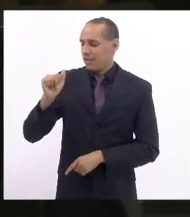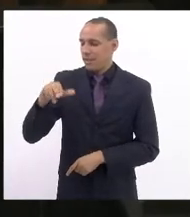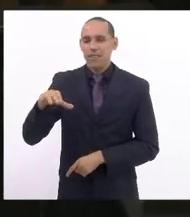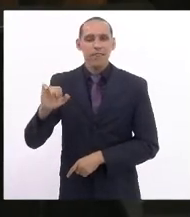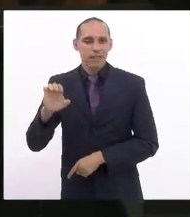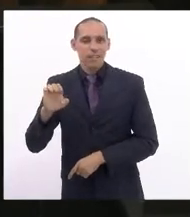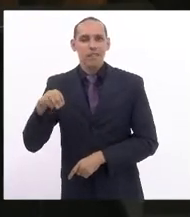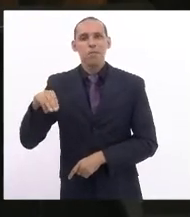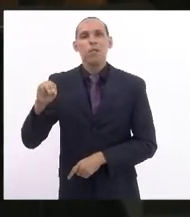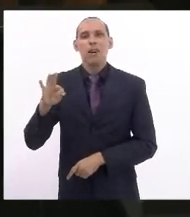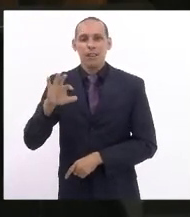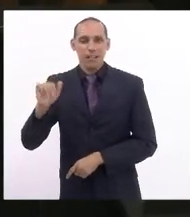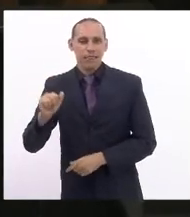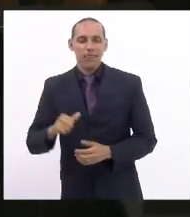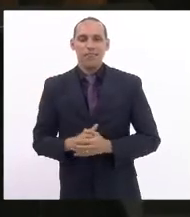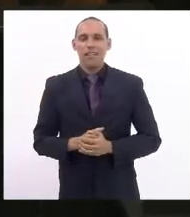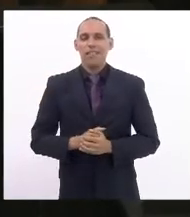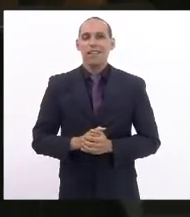A minha...